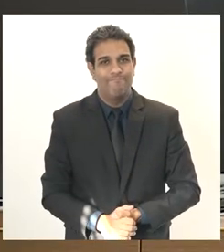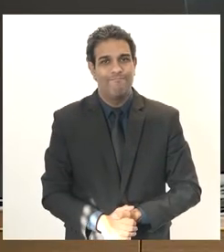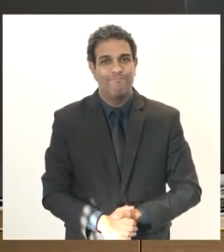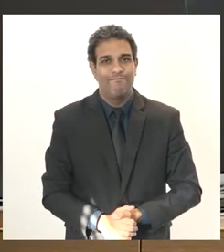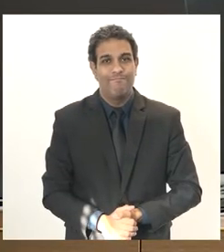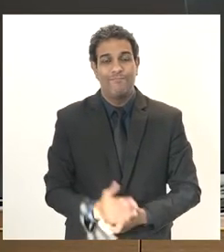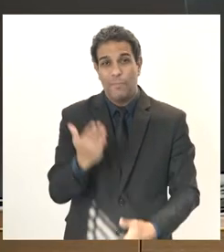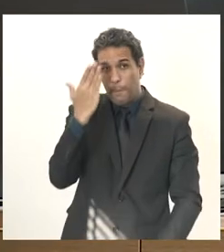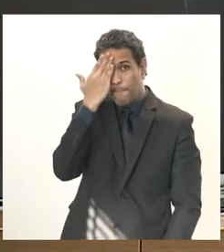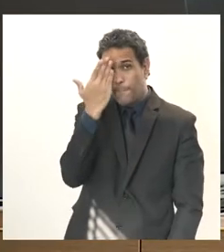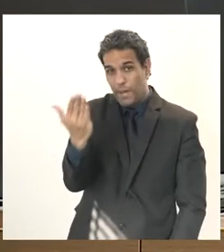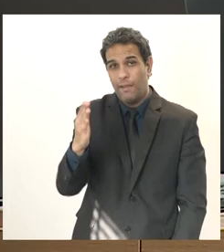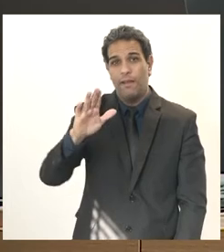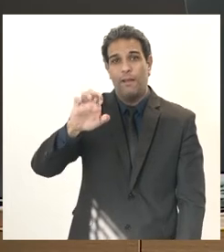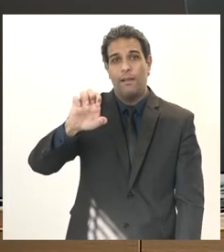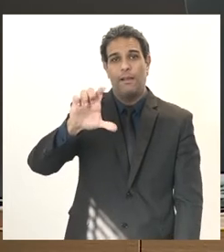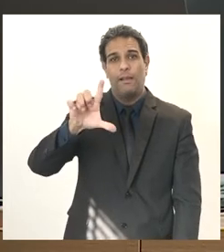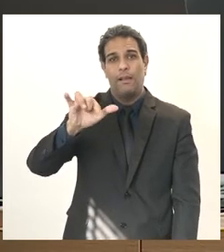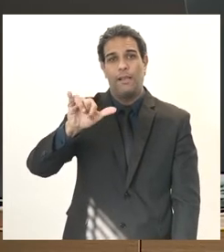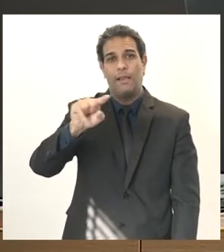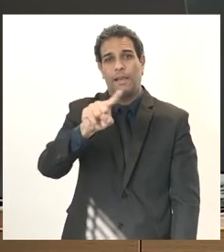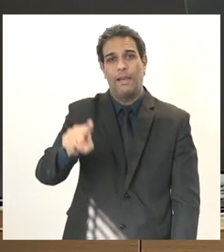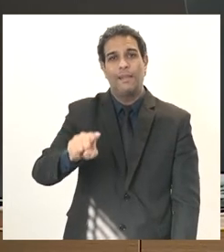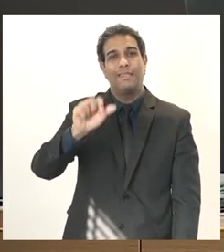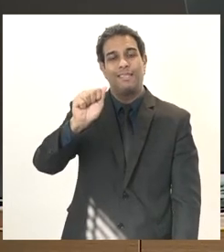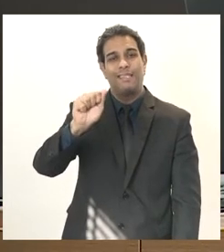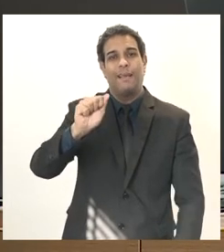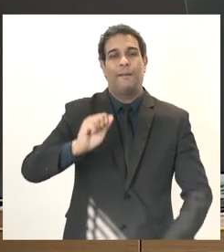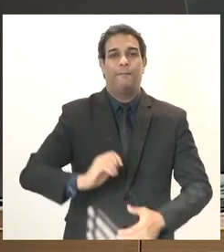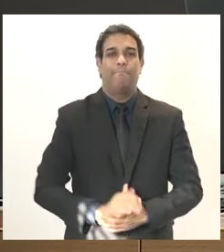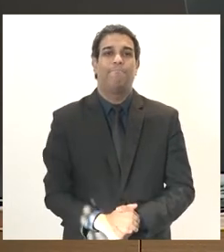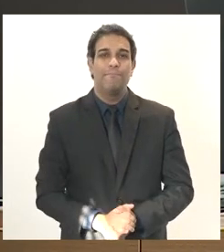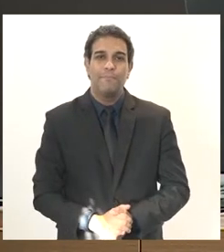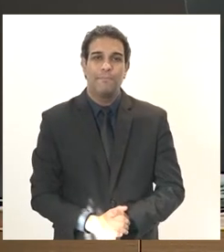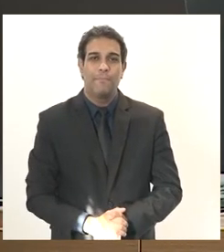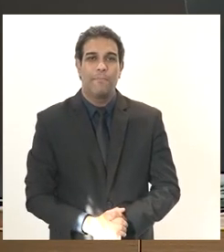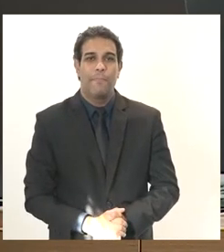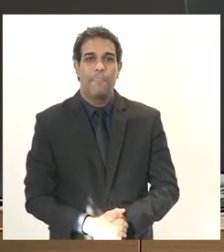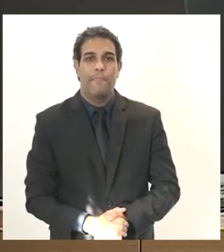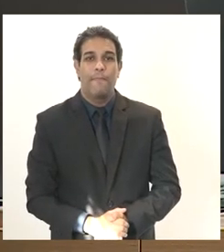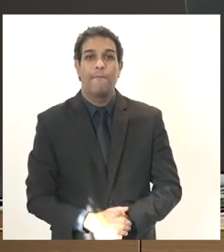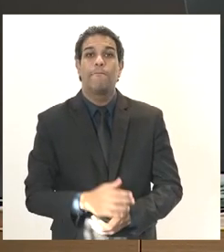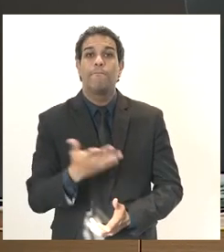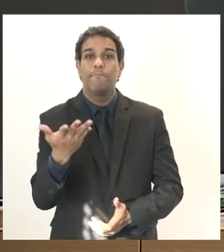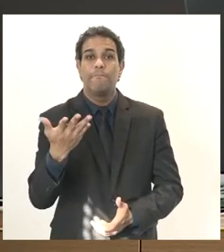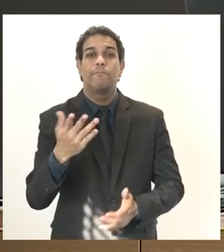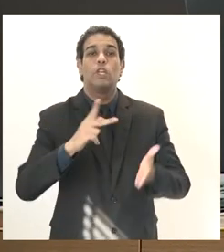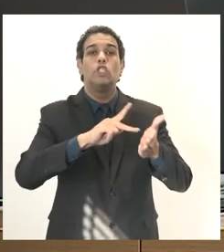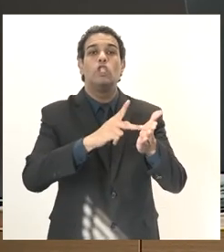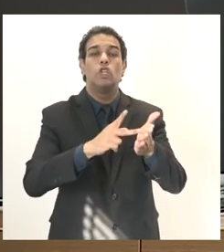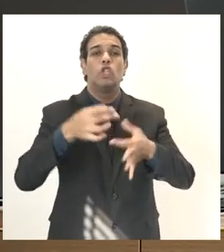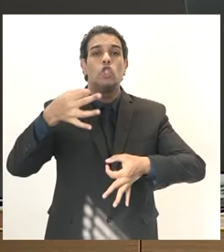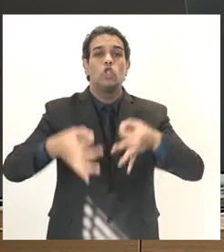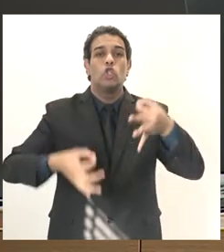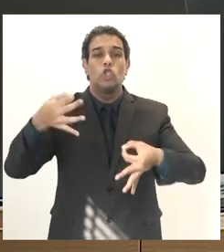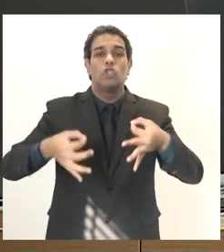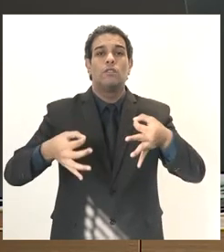Elize Soraya Soraya sindicato dos servidores da justiça federal